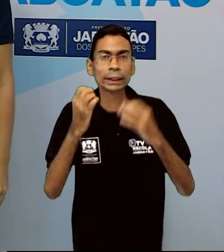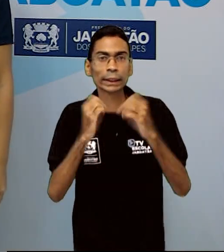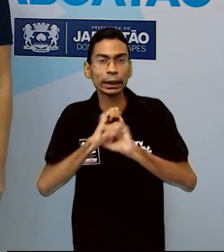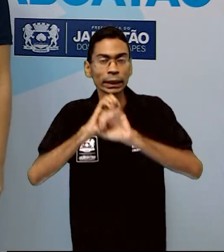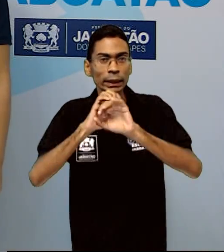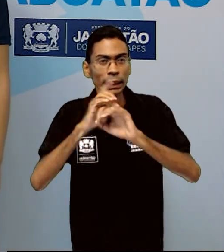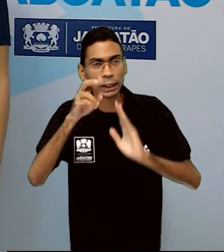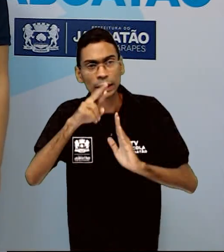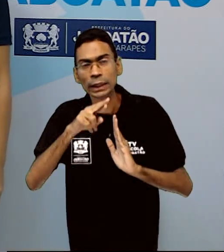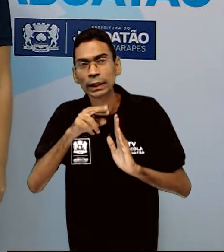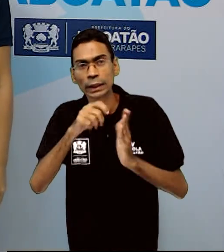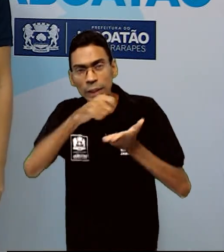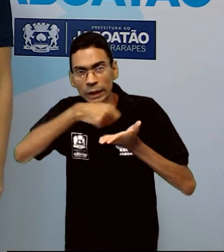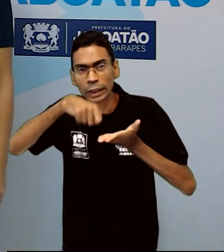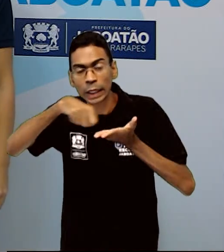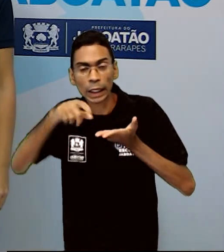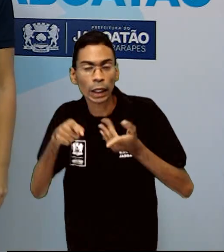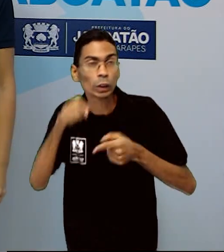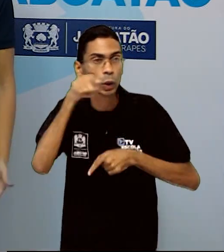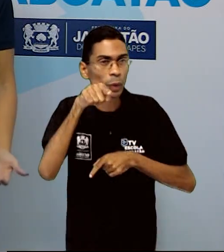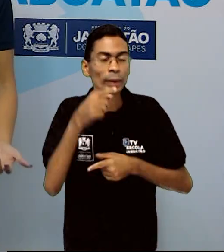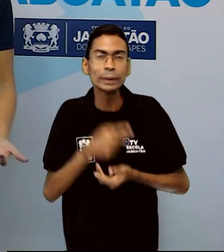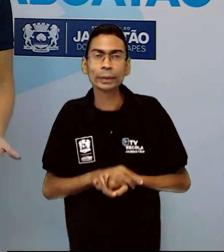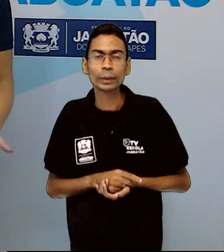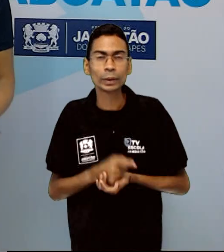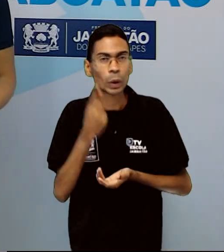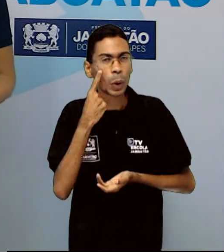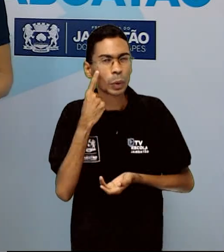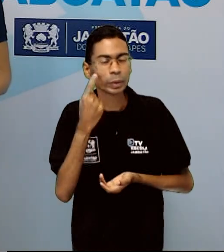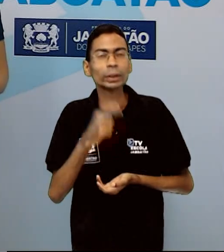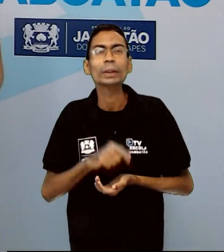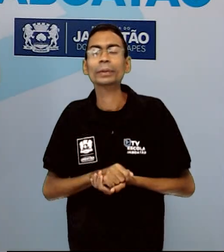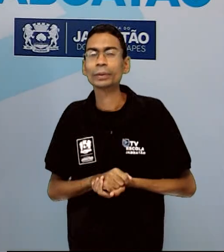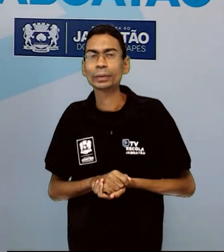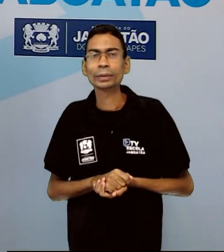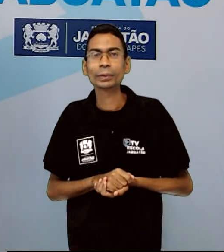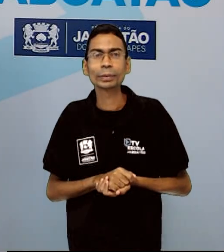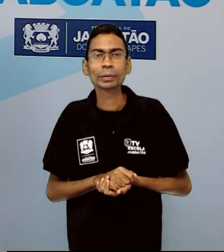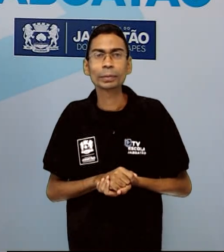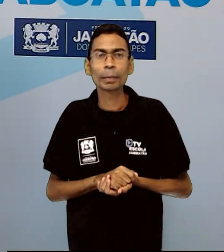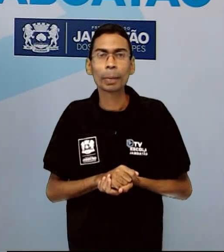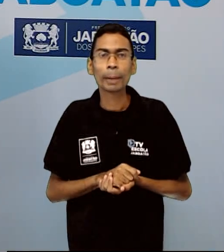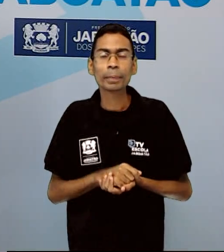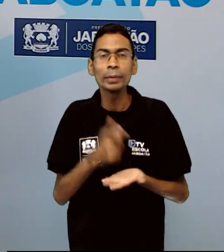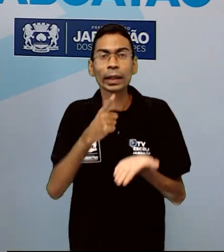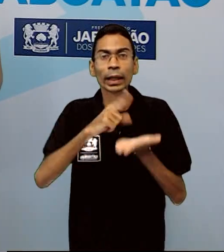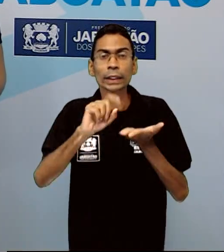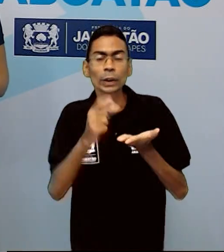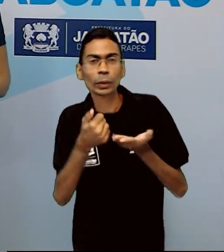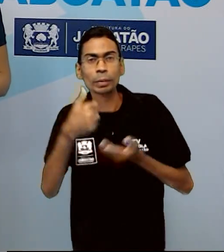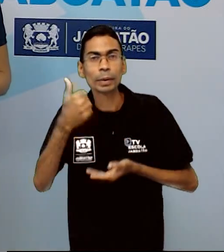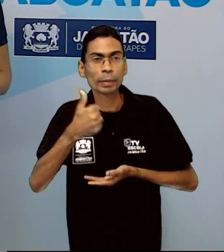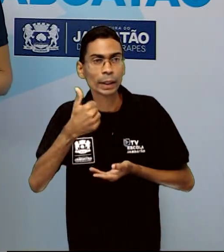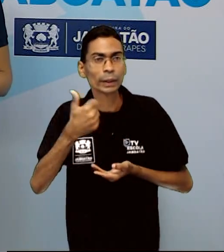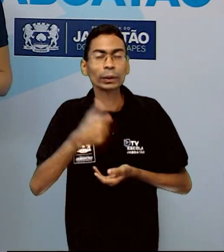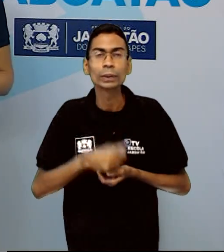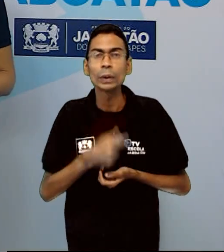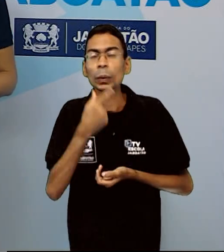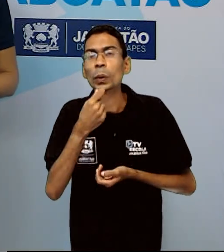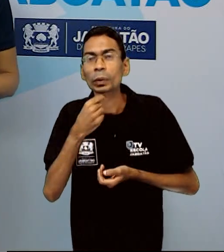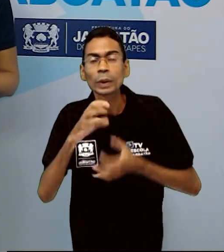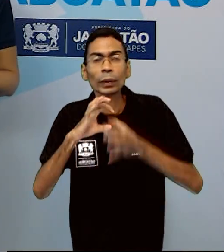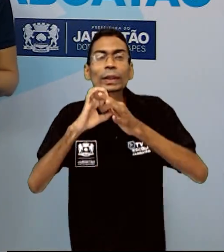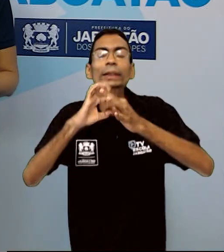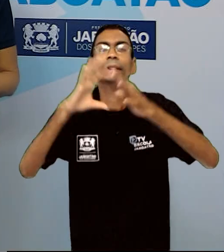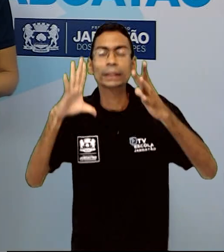Artigo 1º. Os homens nascem e são livres e iguais em direitos. Artigo